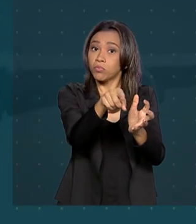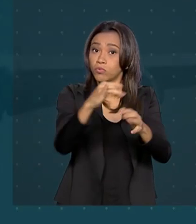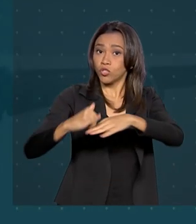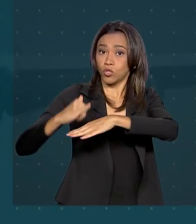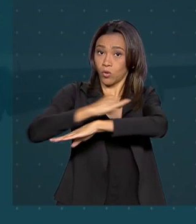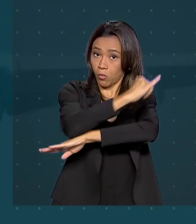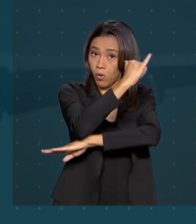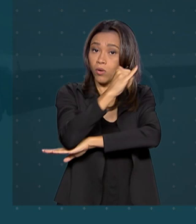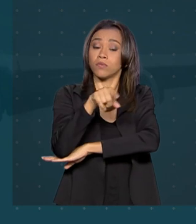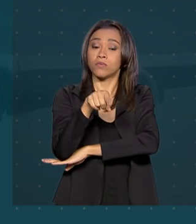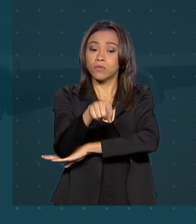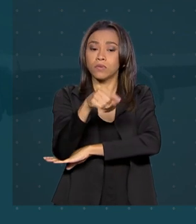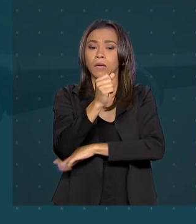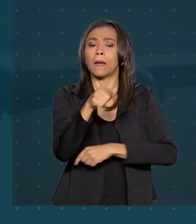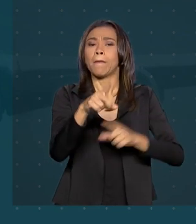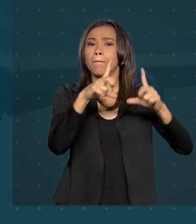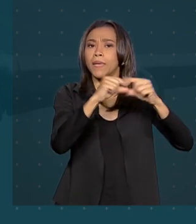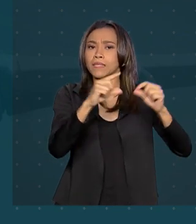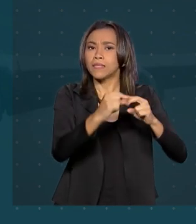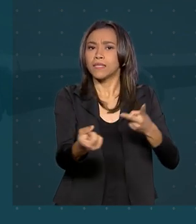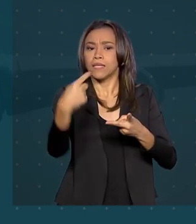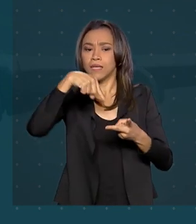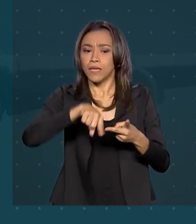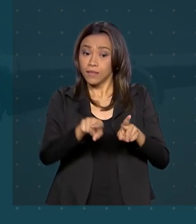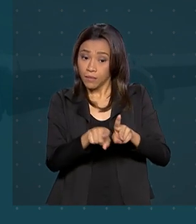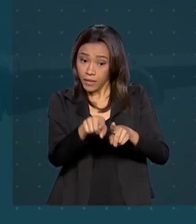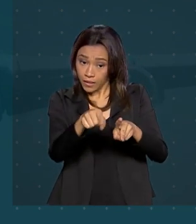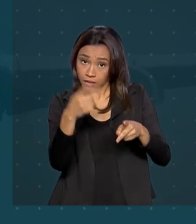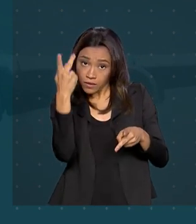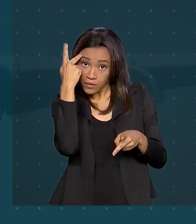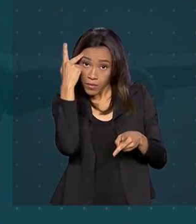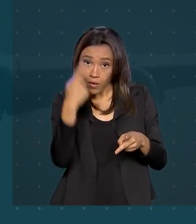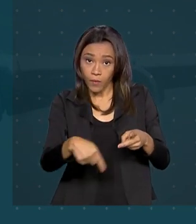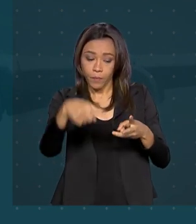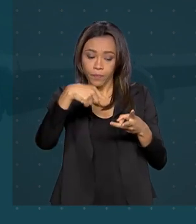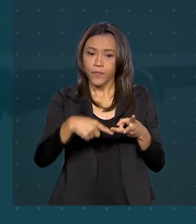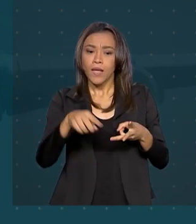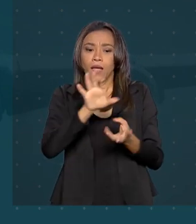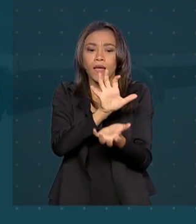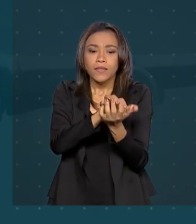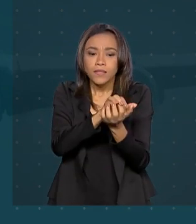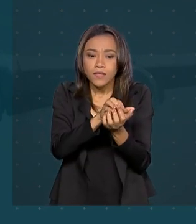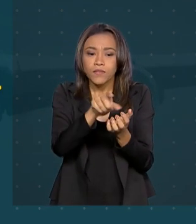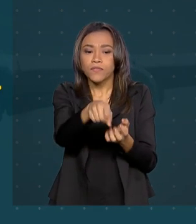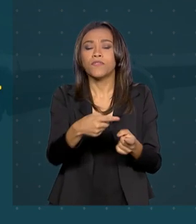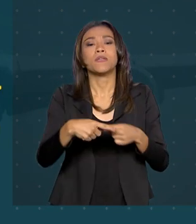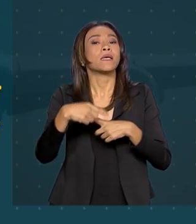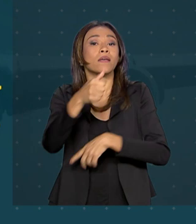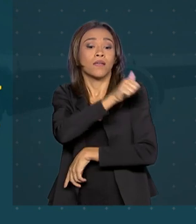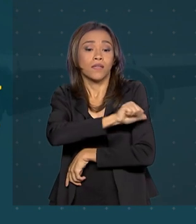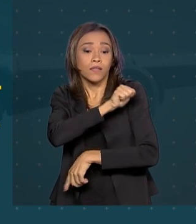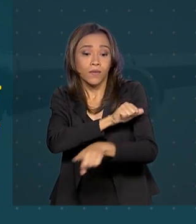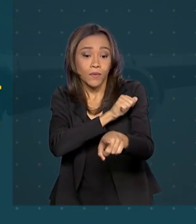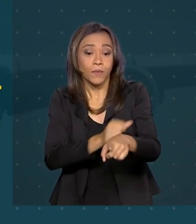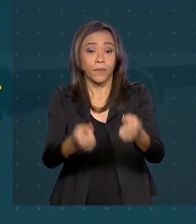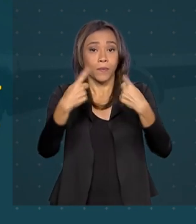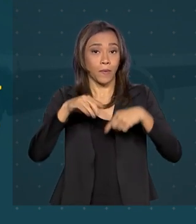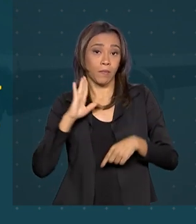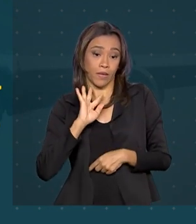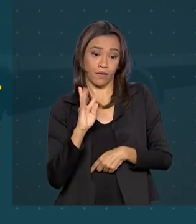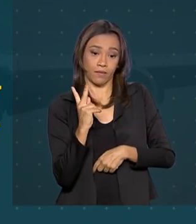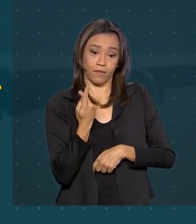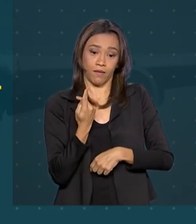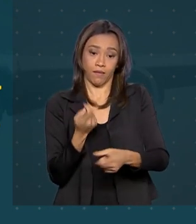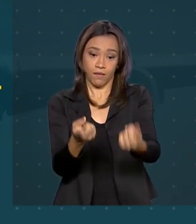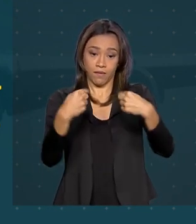volume de partidas, Brasília e Congonhas, em São Paulo. Recife, em Pernambuco, Galeão, no Rio de Janeiro, Belo Horizonte,